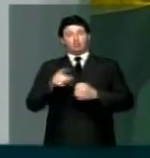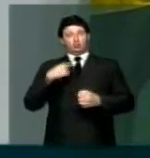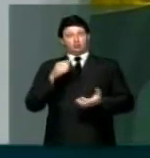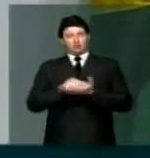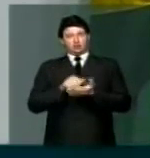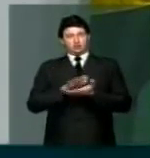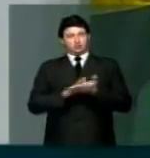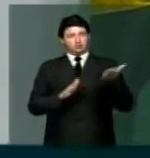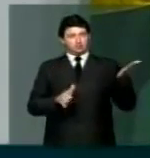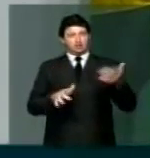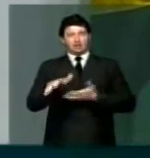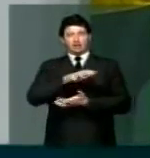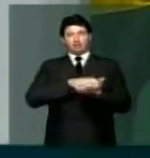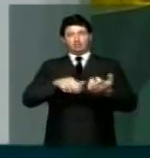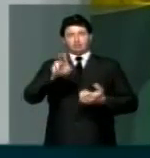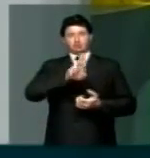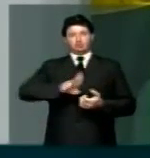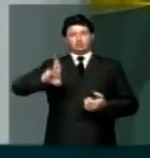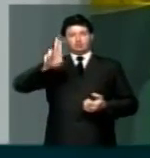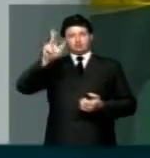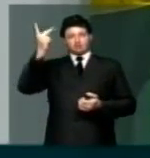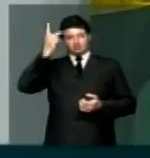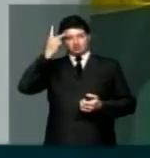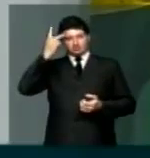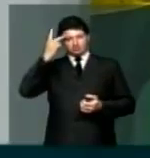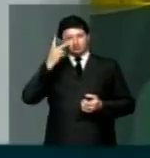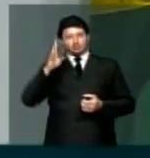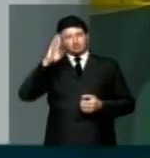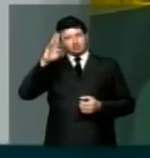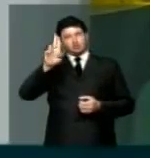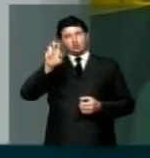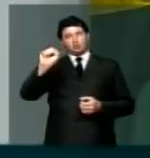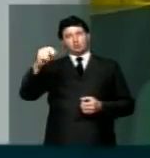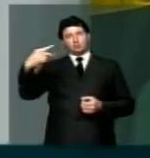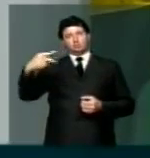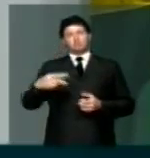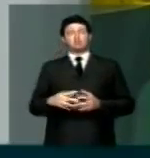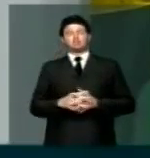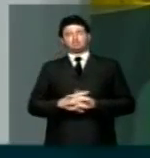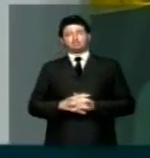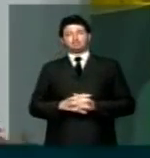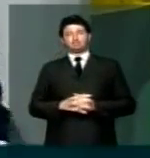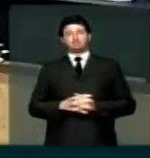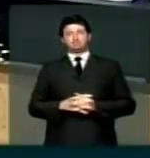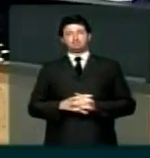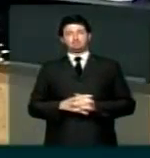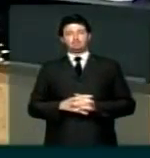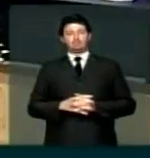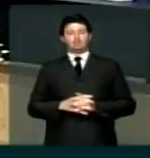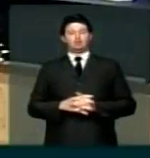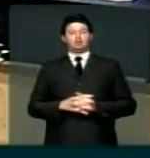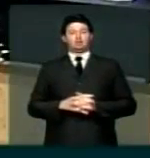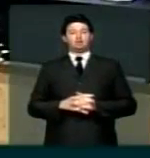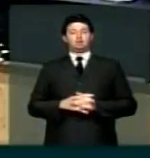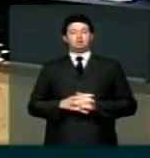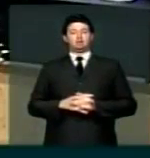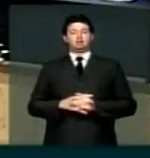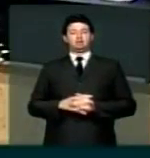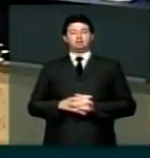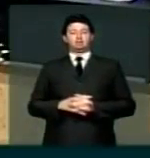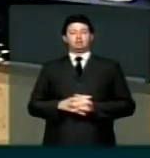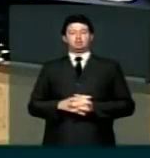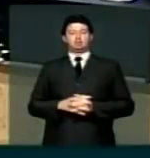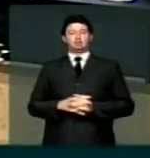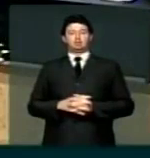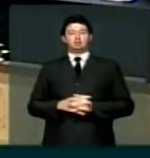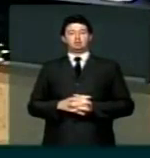presidente, à greve das universidades paulistas e, particularmente, da Universidade de São Paulo. Muito obrigado. Sr. Presidente, atendido, deputado Ivan